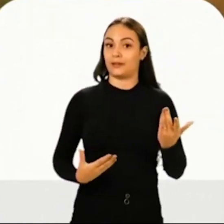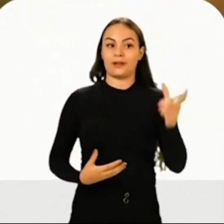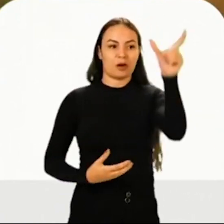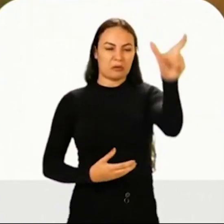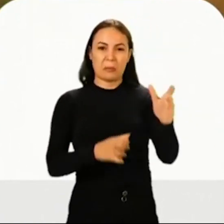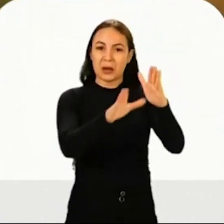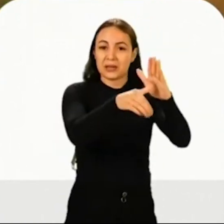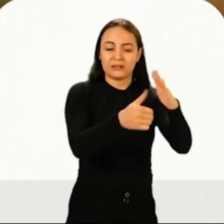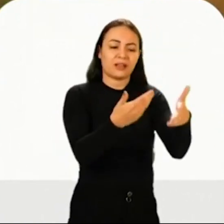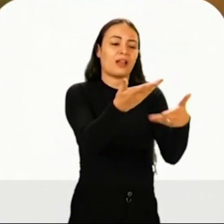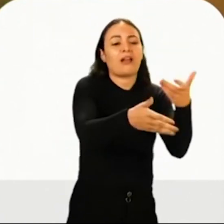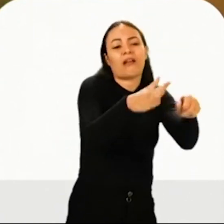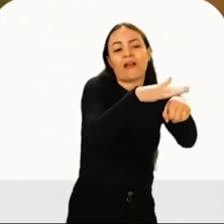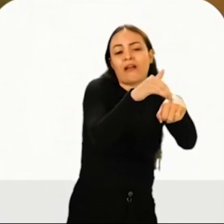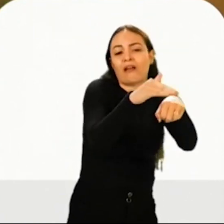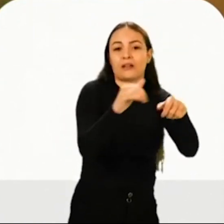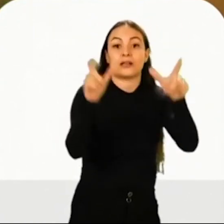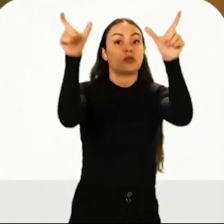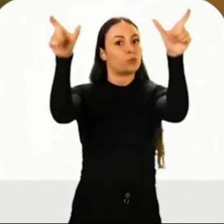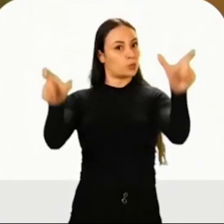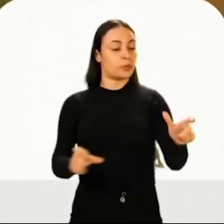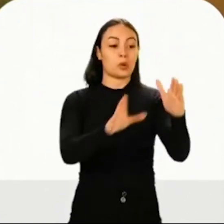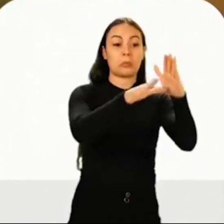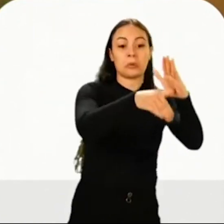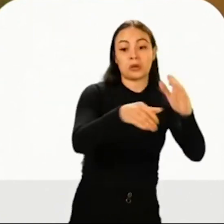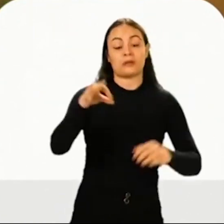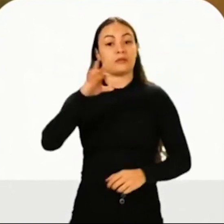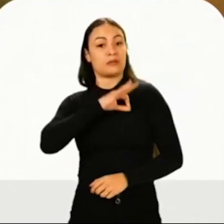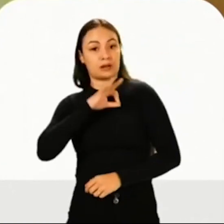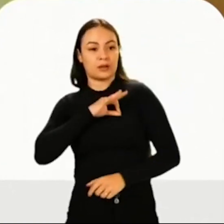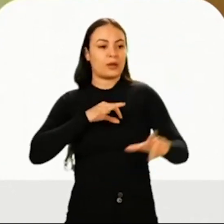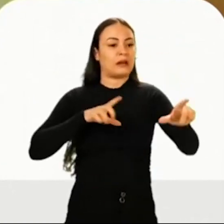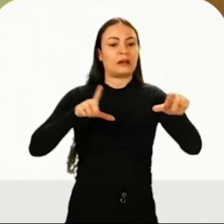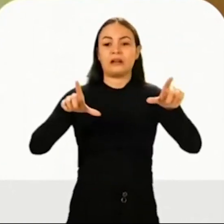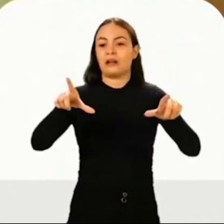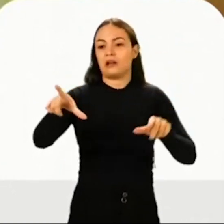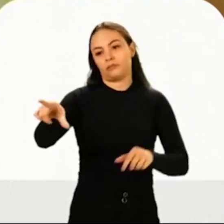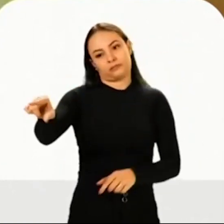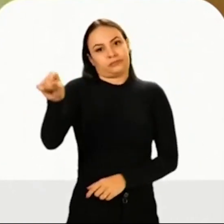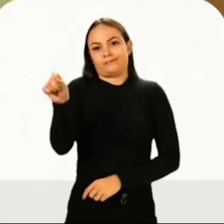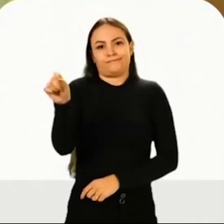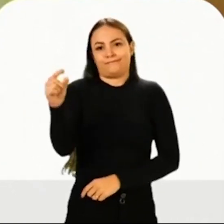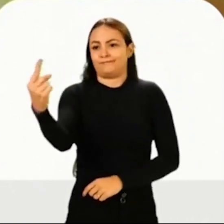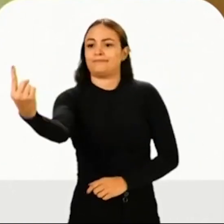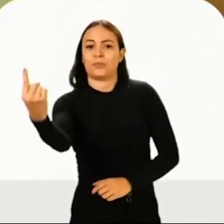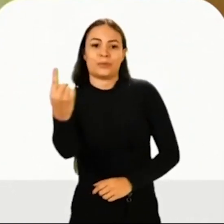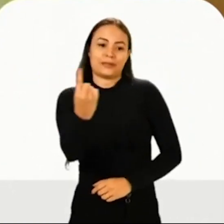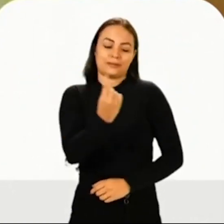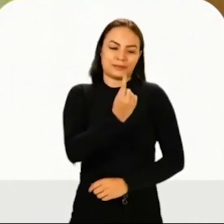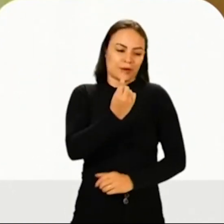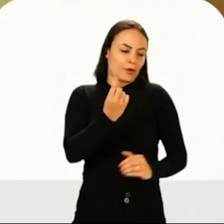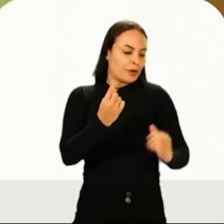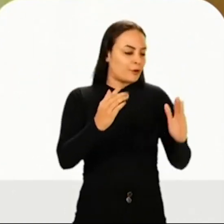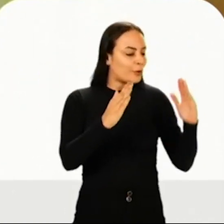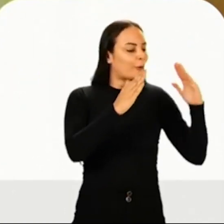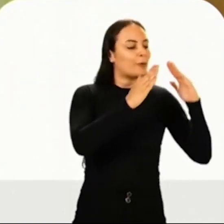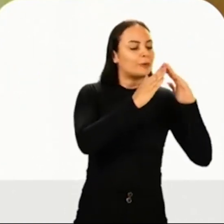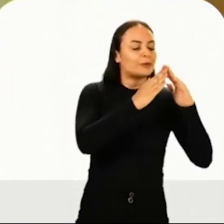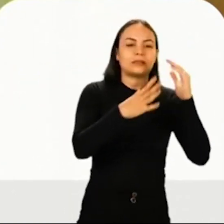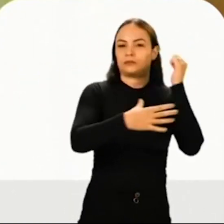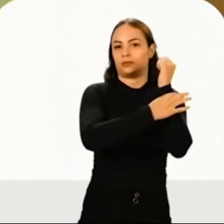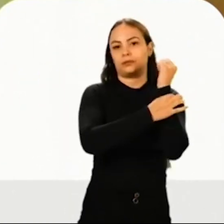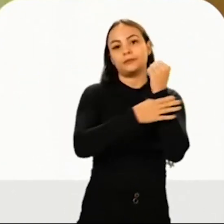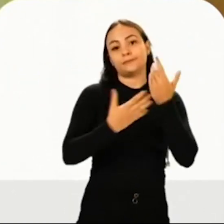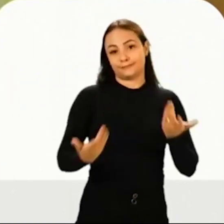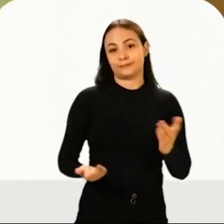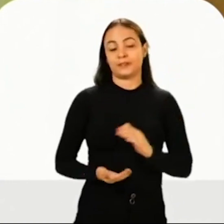No nosso governo, o bandido não vai ser tratado com um buquê de flor na mão, não. Porque se tiver que escolher entre um e outro que está lá na ponta, eu vou escolher